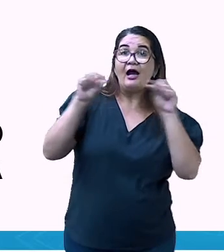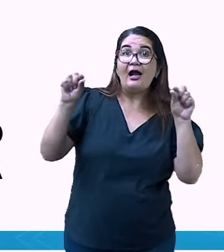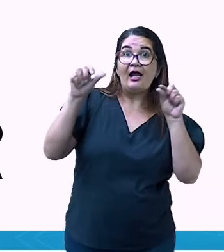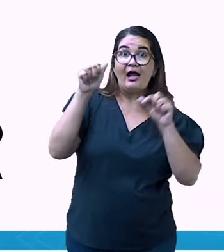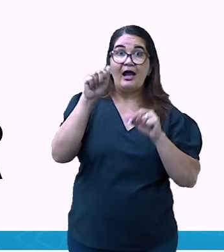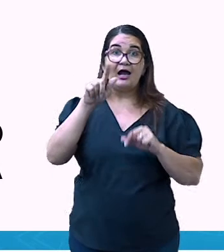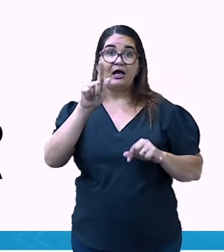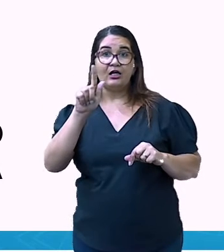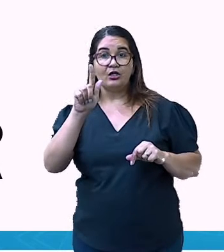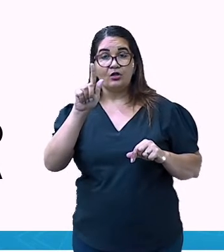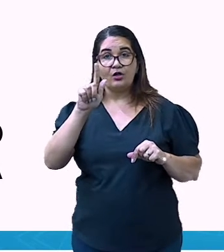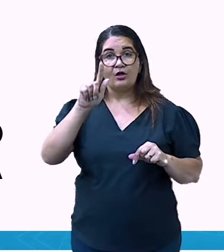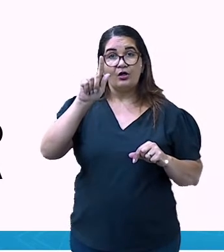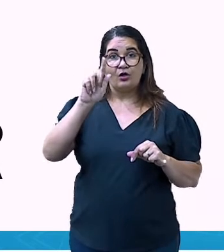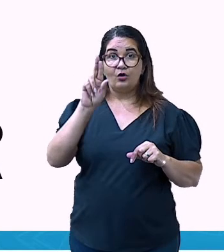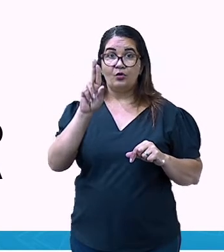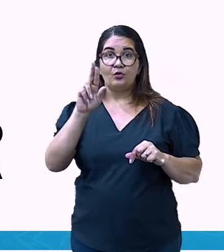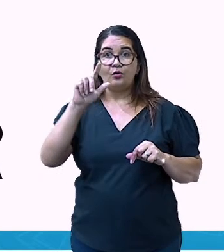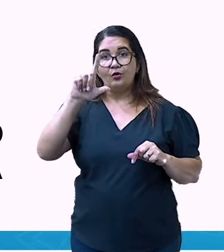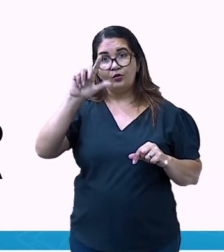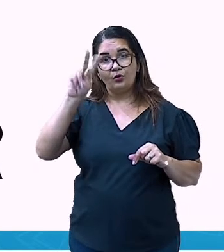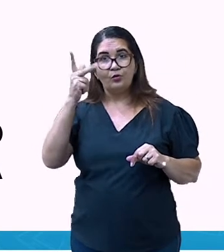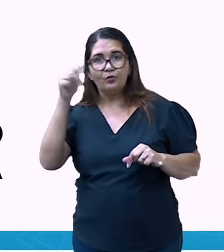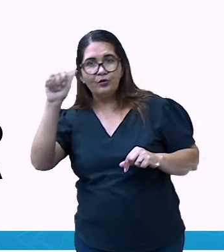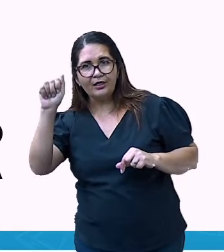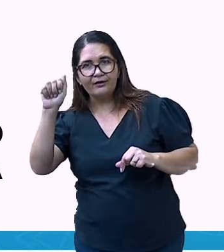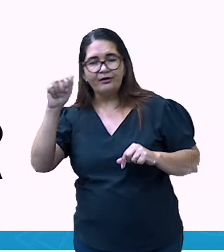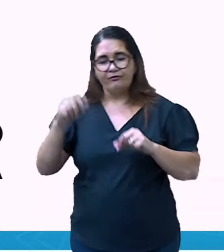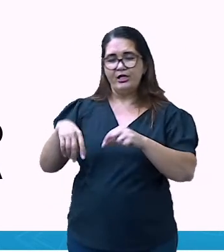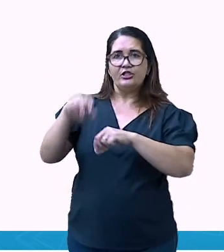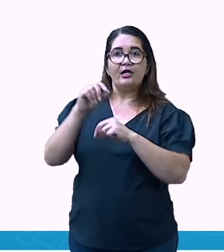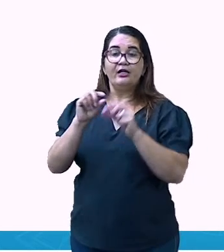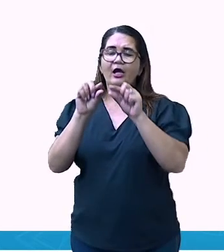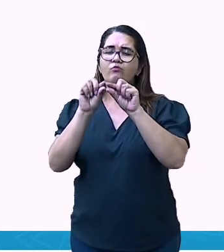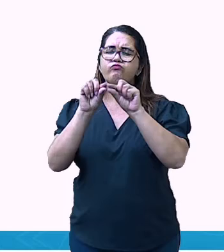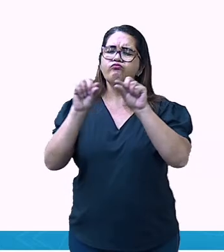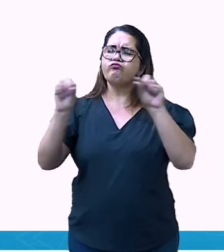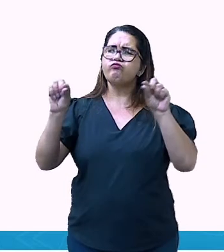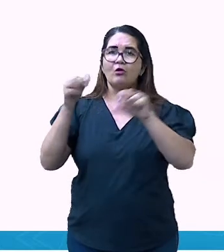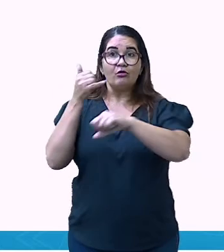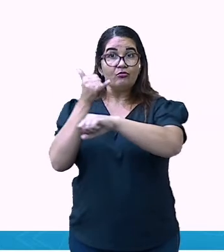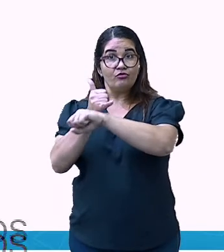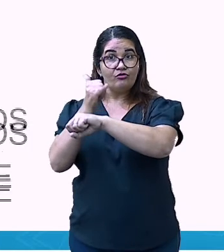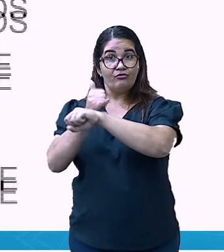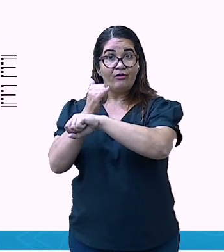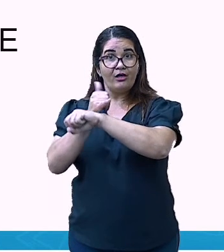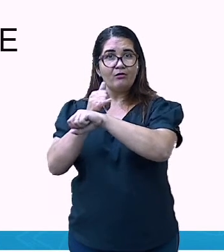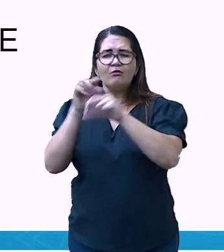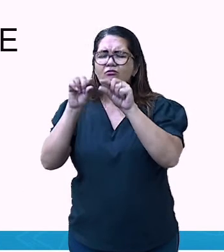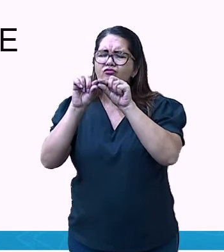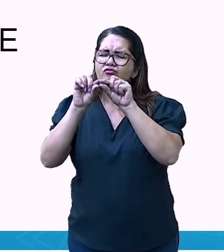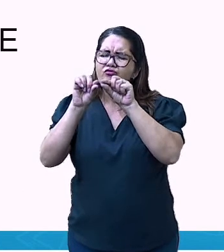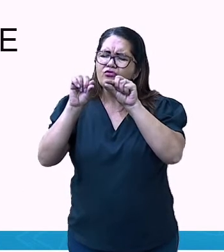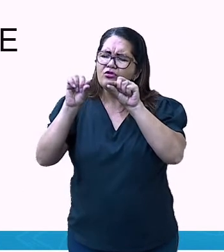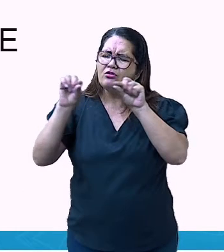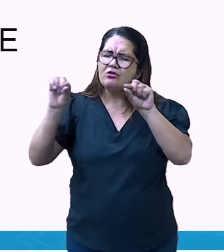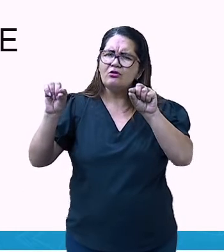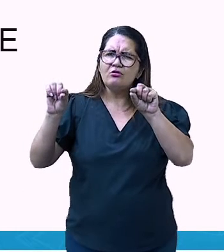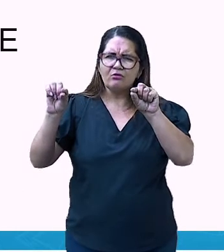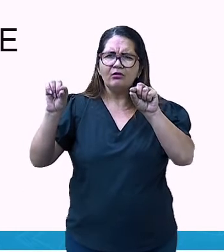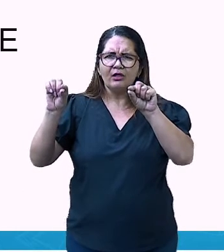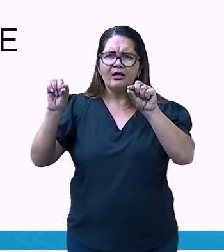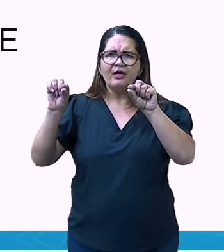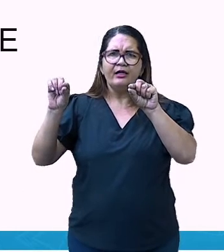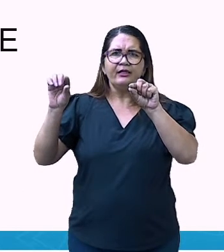bússola. Ela aponta sempre para o polo norte magnético da Terra. Então, você sabia? Olha lá. Com